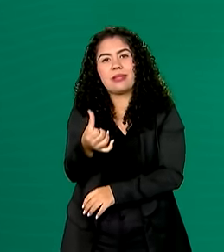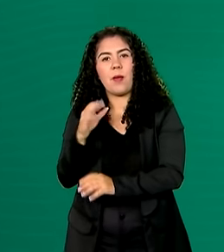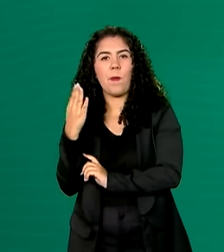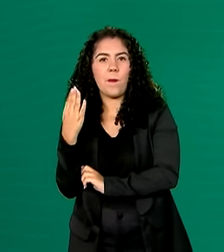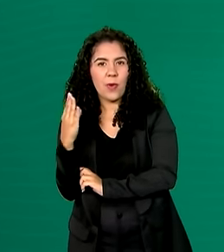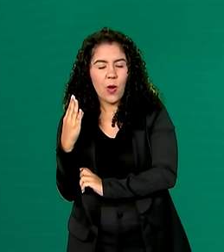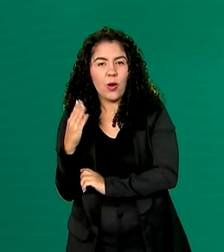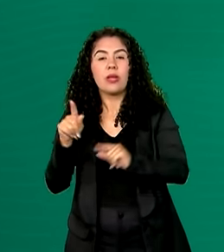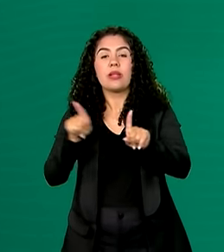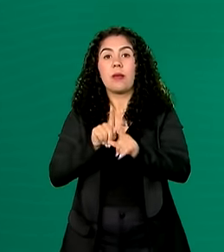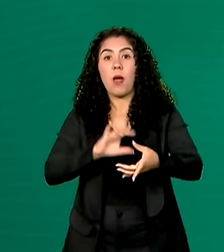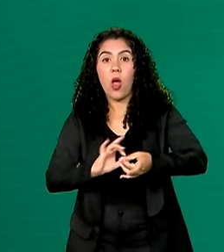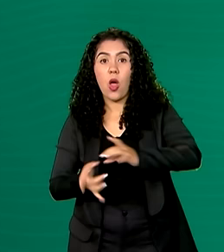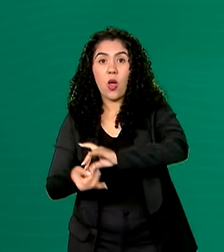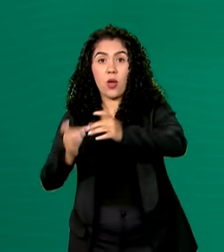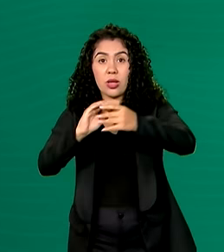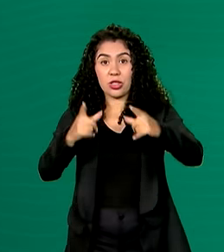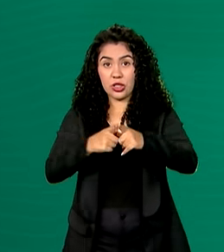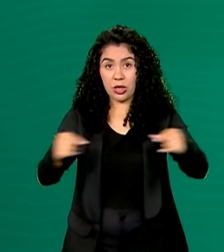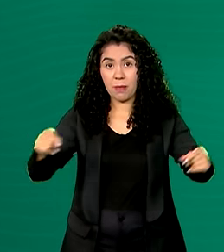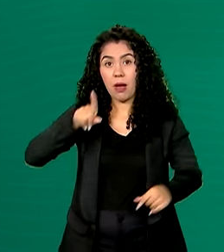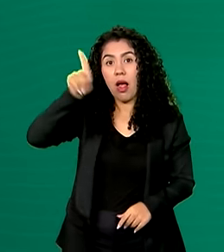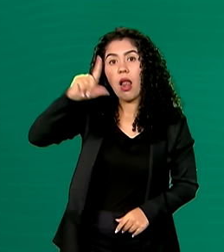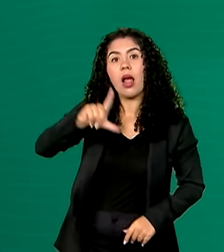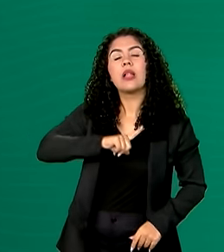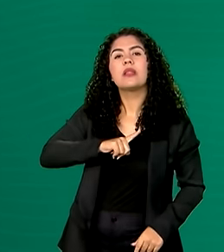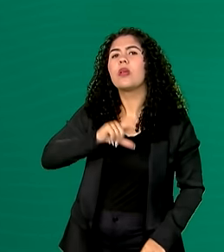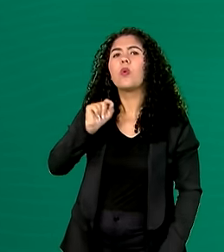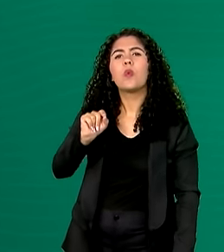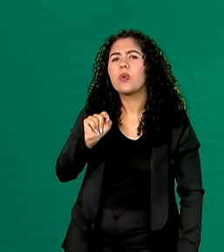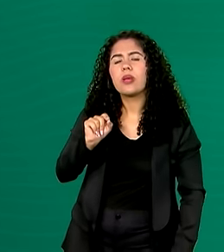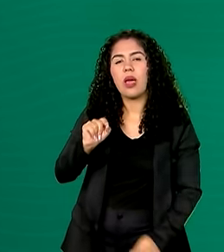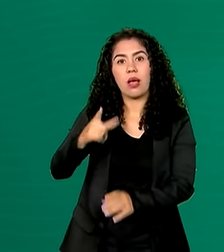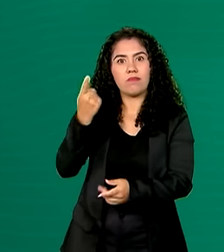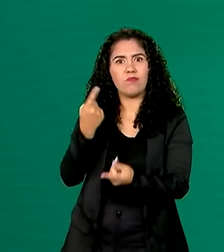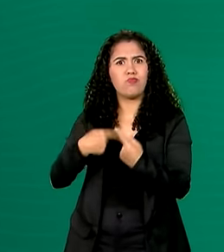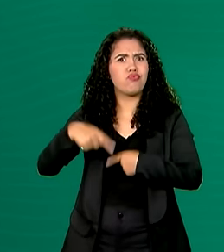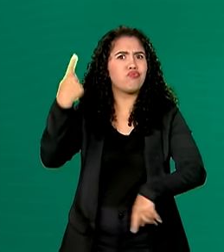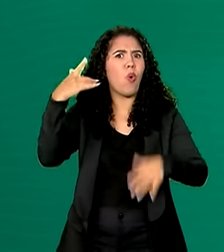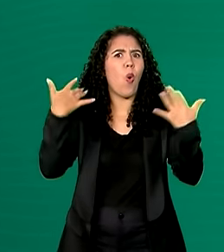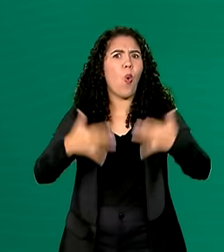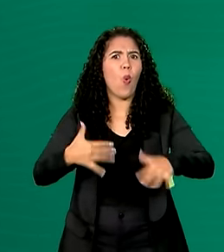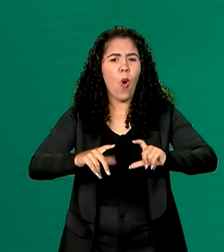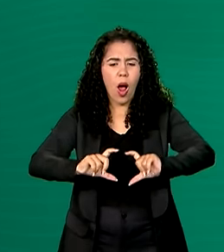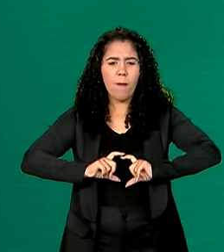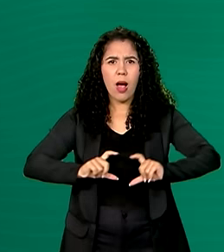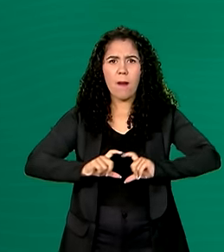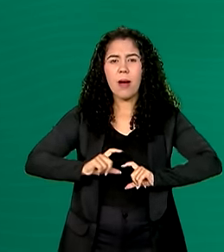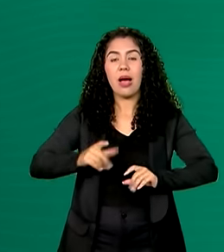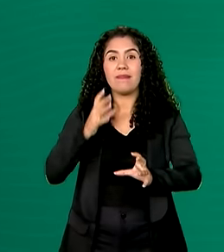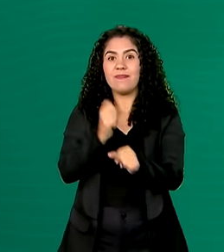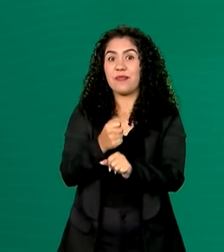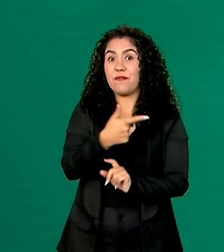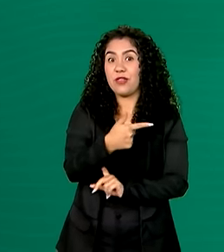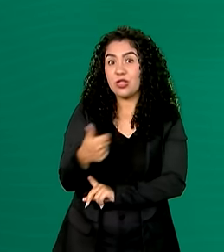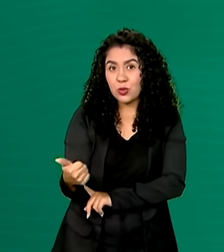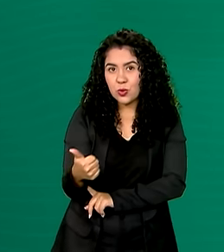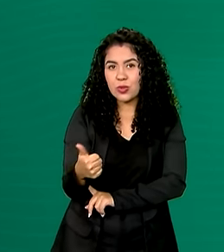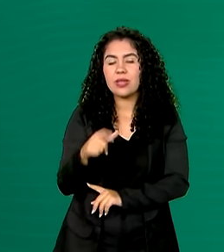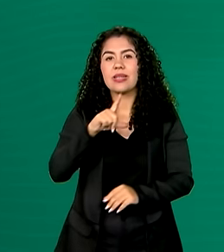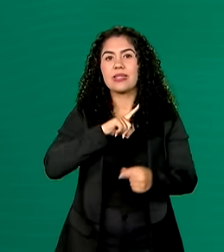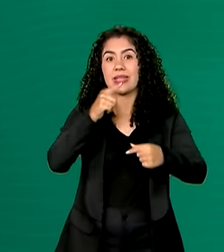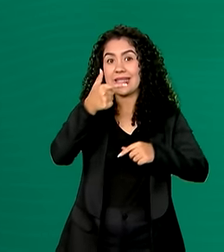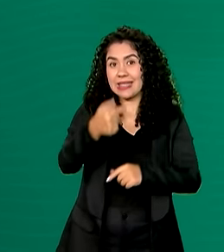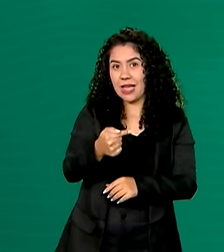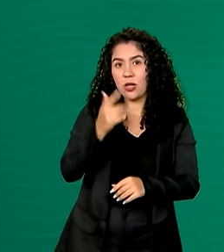Jogos Olímpicos de Tóquio, em 2021, o Brasil superou o recorde de medalhas conquistadas. Foram 21, com 7